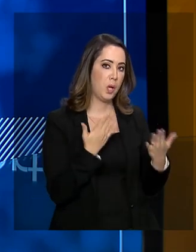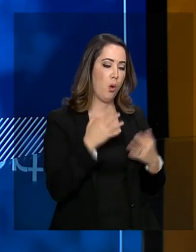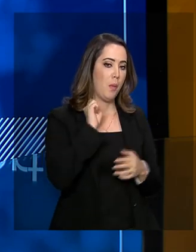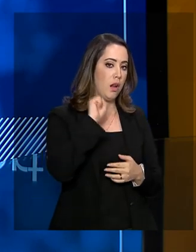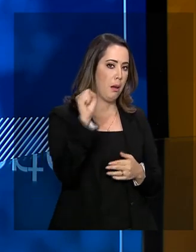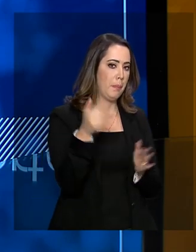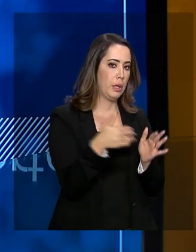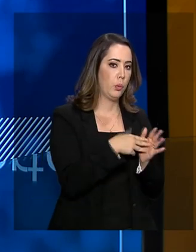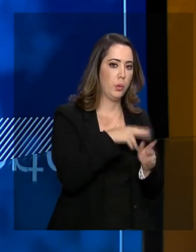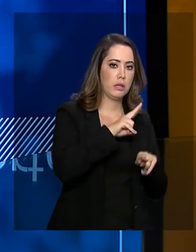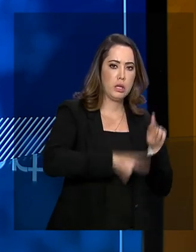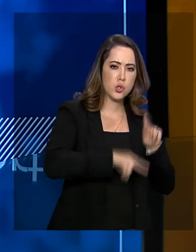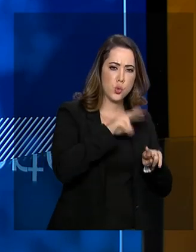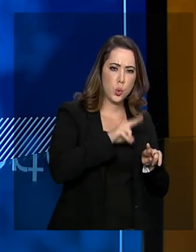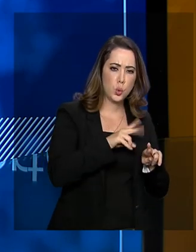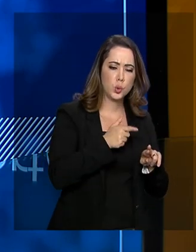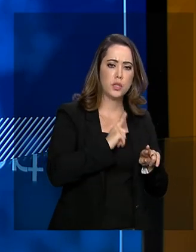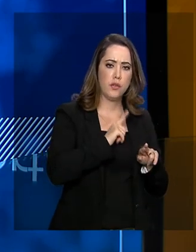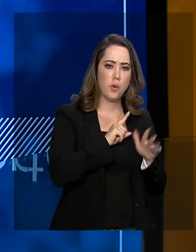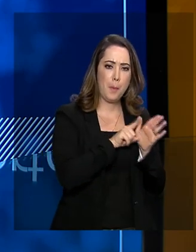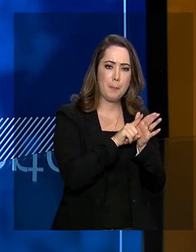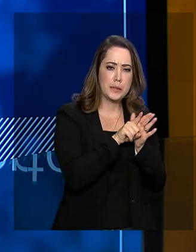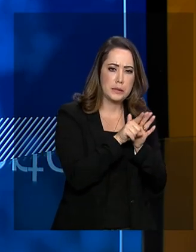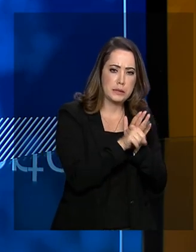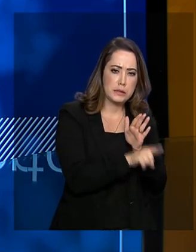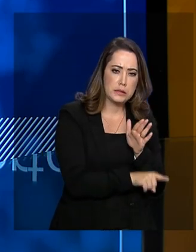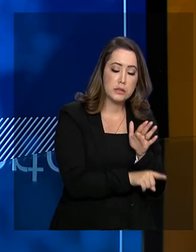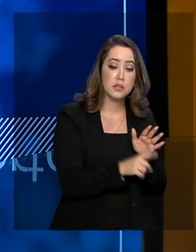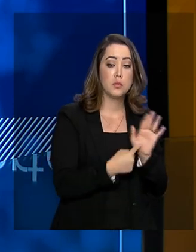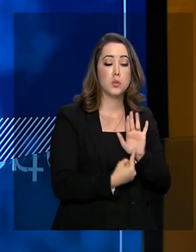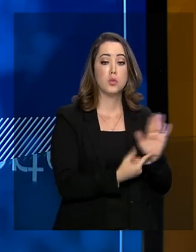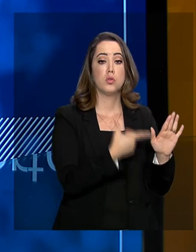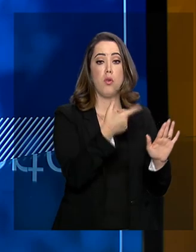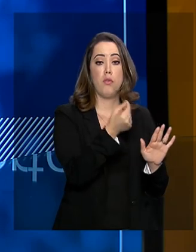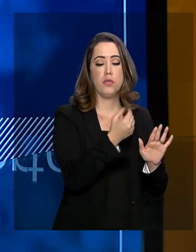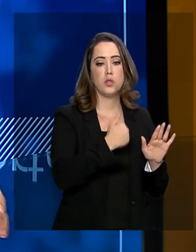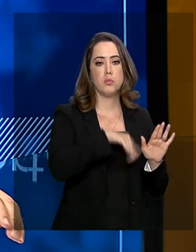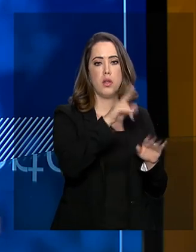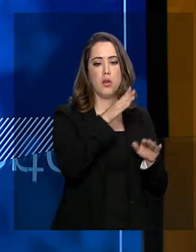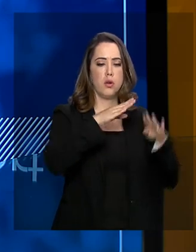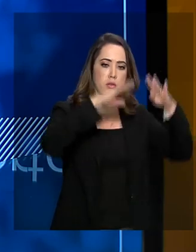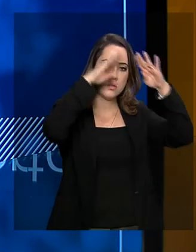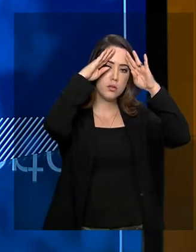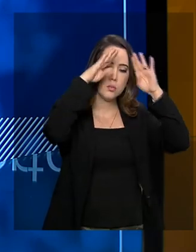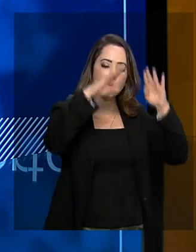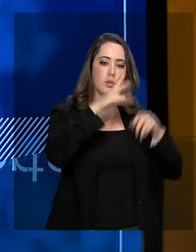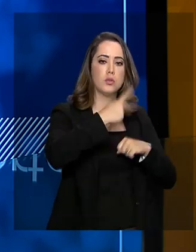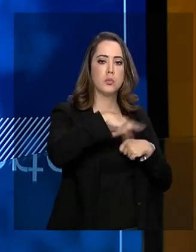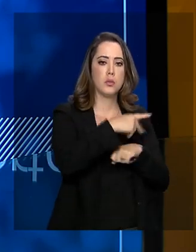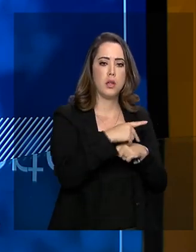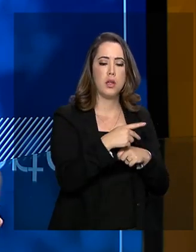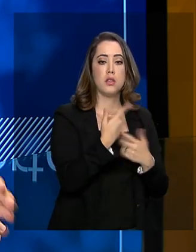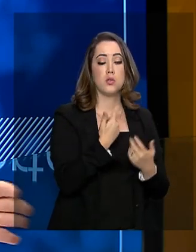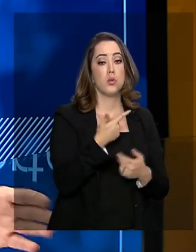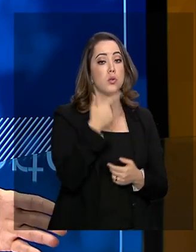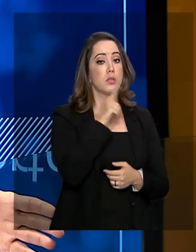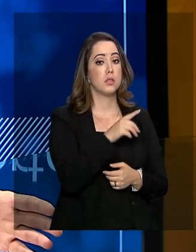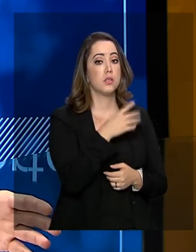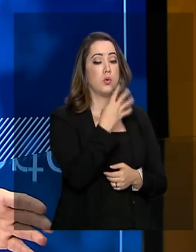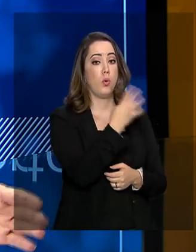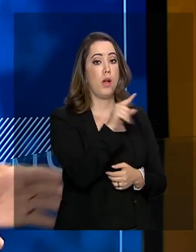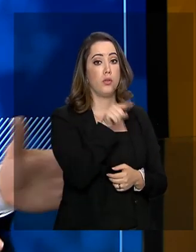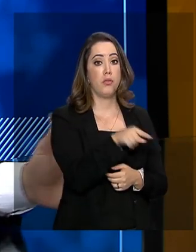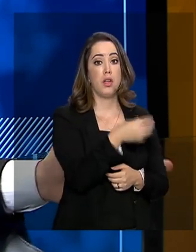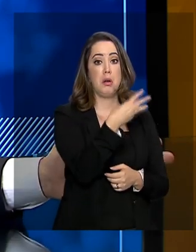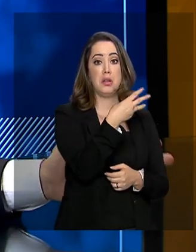junho, foi feita uma pesquisa na qual os 20 maiores aeroportos do país foram avaliados e a nota foi de 4,39, numa escala até